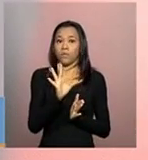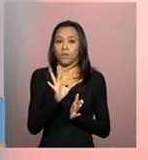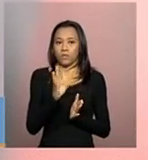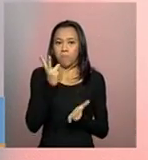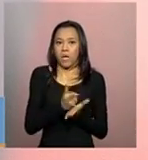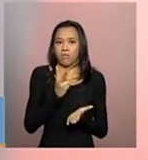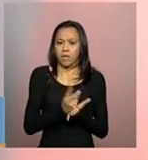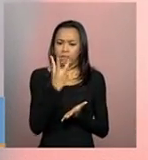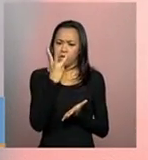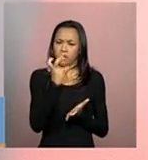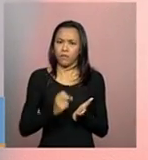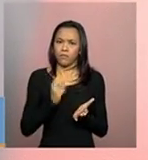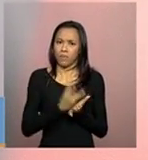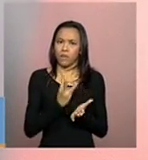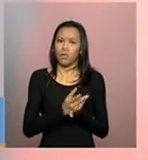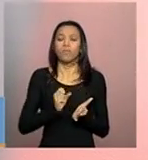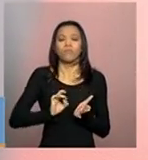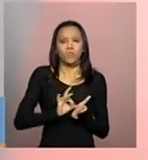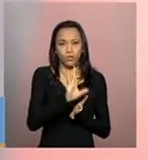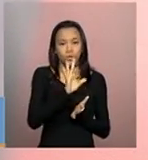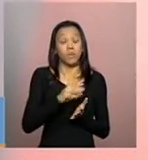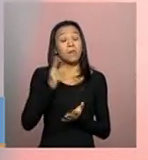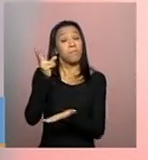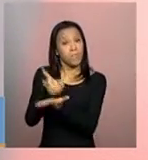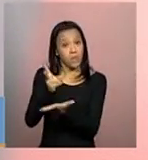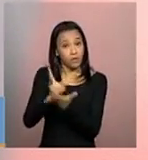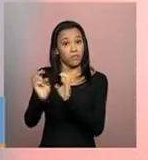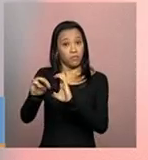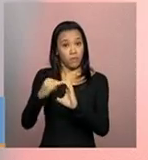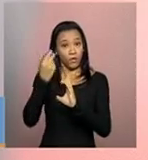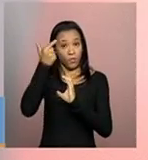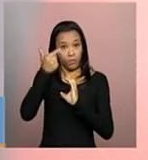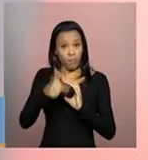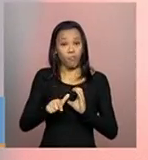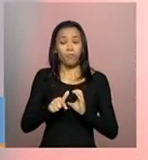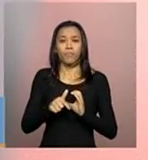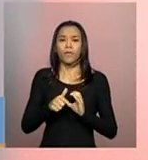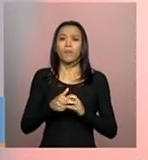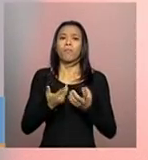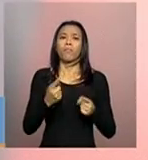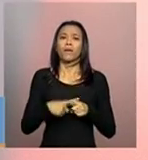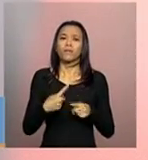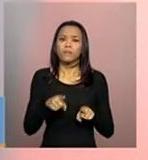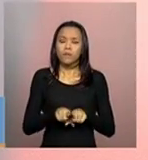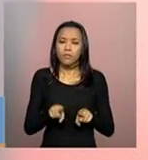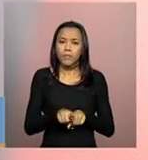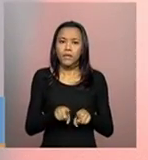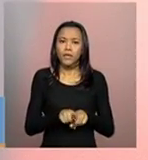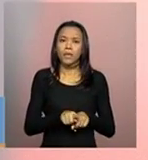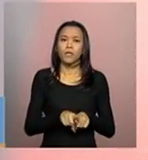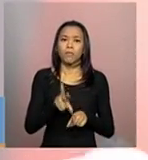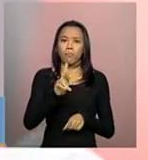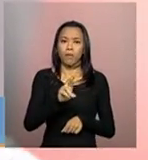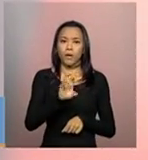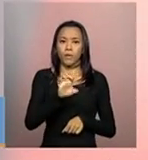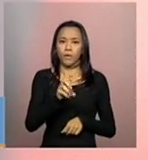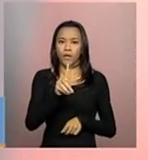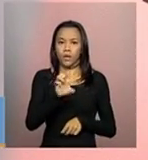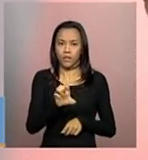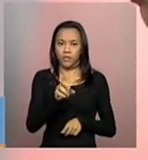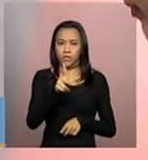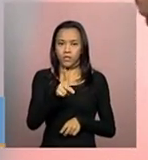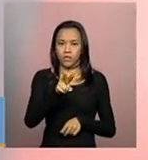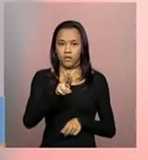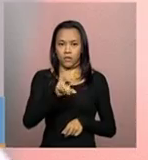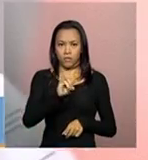a gente pede que mande esse mesmo e-mail que você mandou para cá, diretamente para o Rede Privada Suas, para que a gente possa te dar